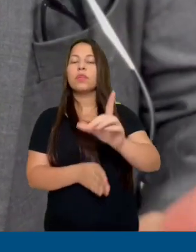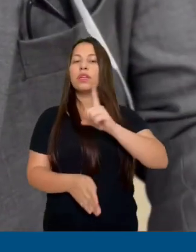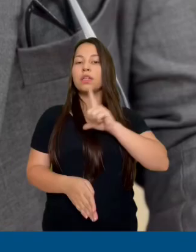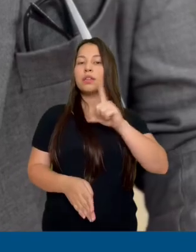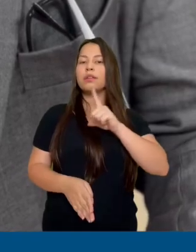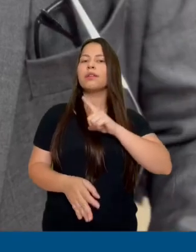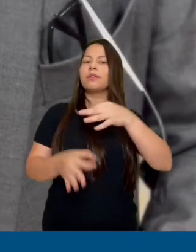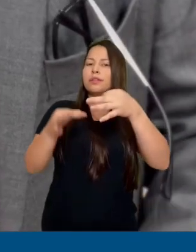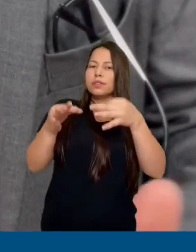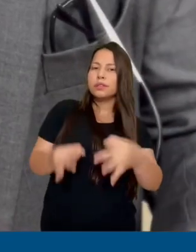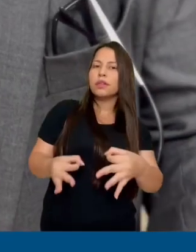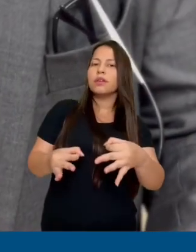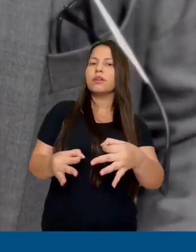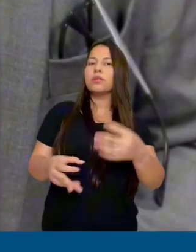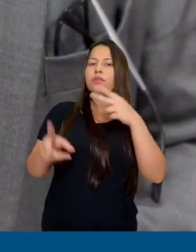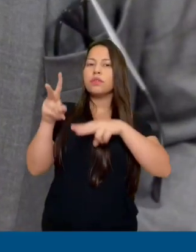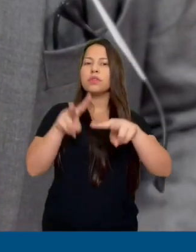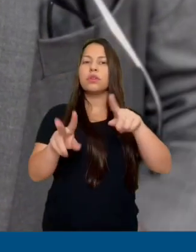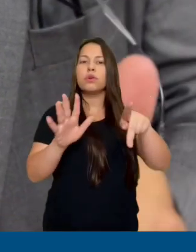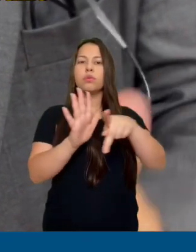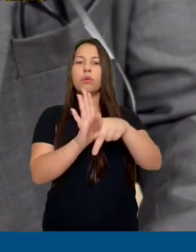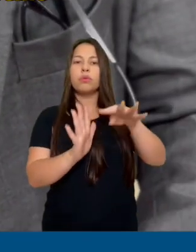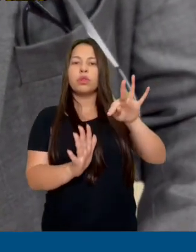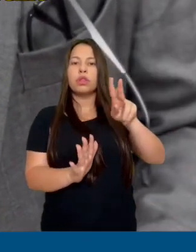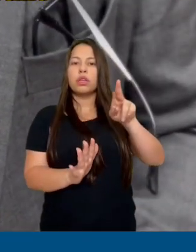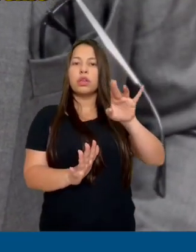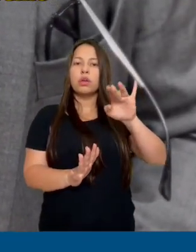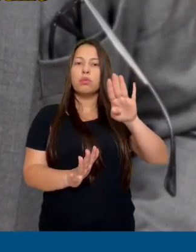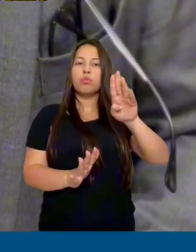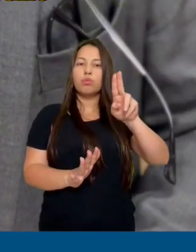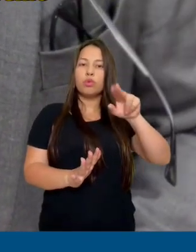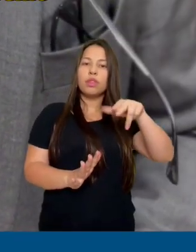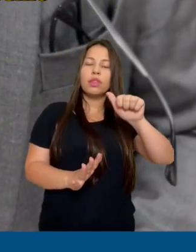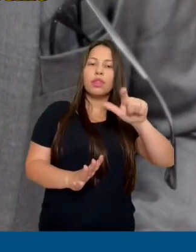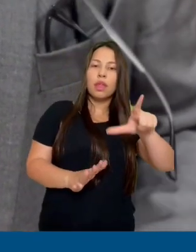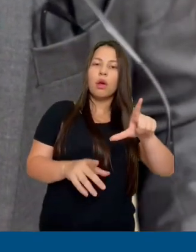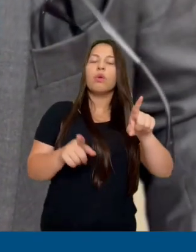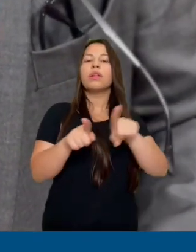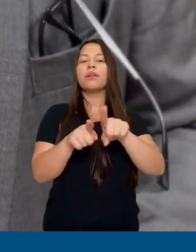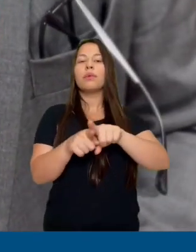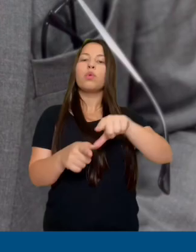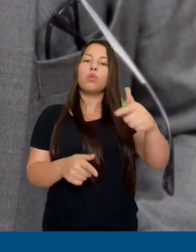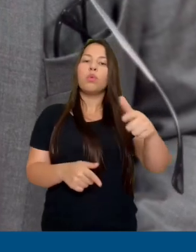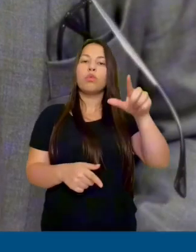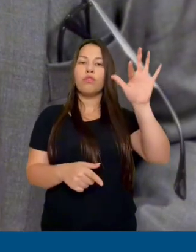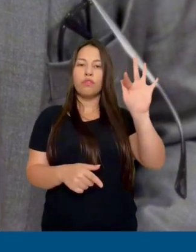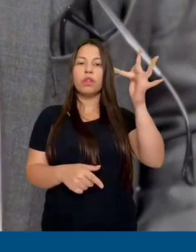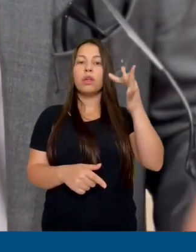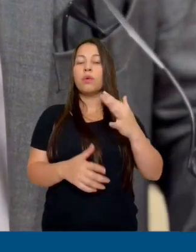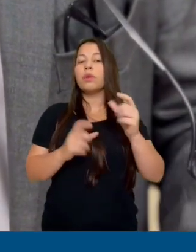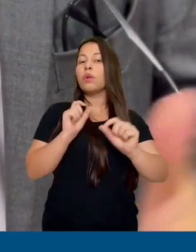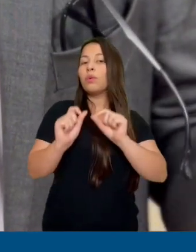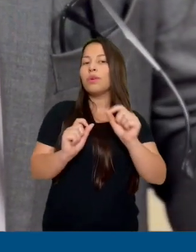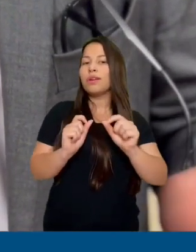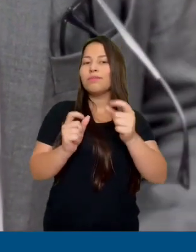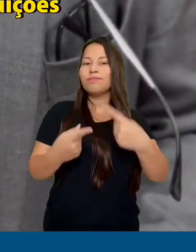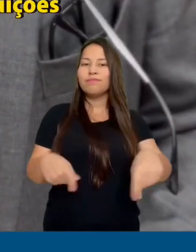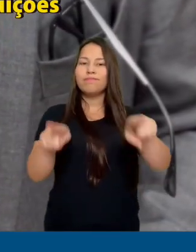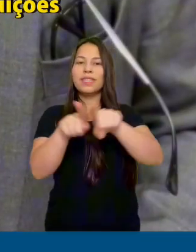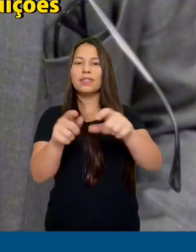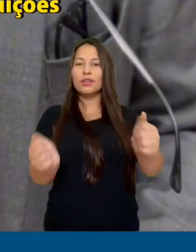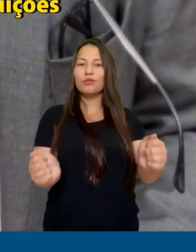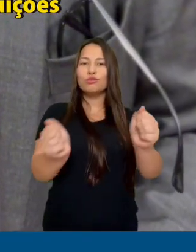para que ajam corretamente dentro da visão dos tribunais, dentro da visão do Supremo Tribunal Federal. E, portanto, aí de mãos